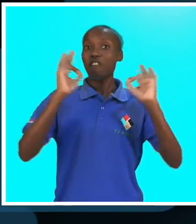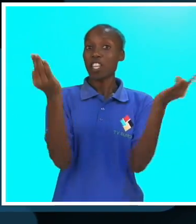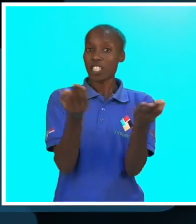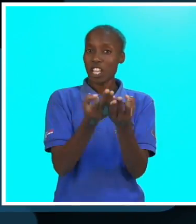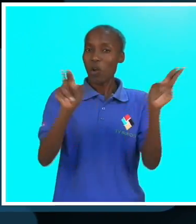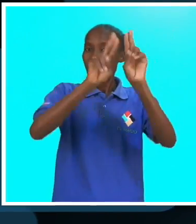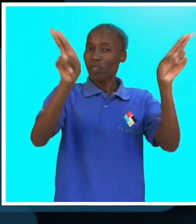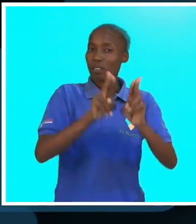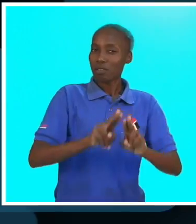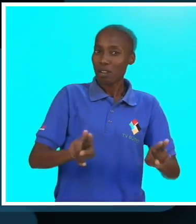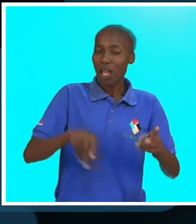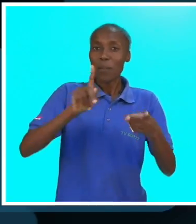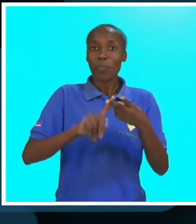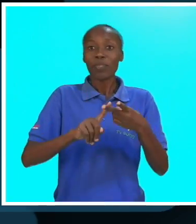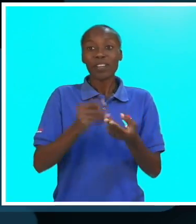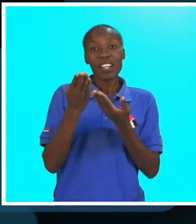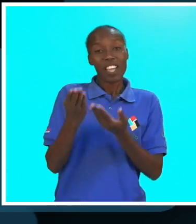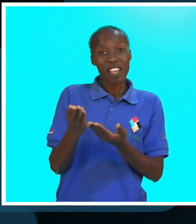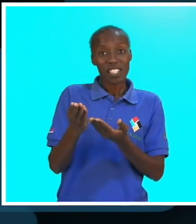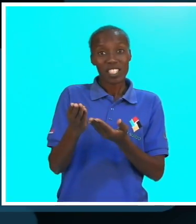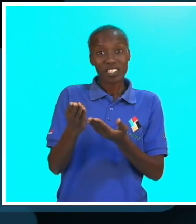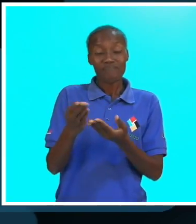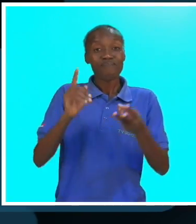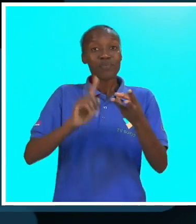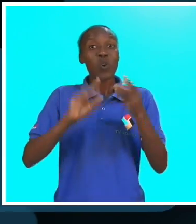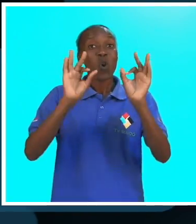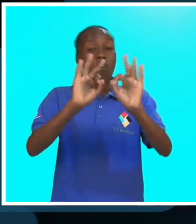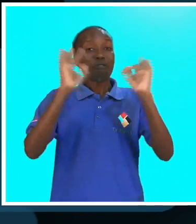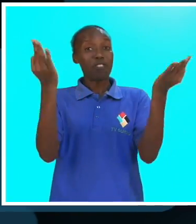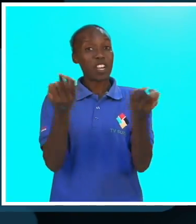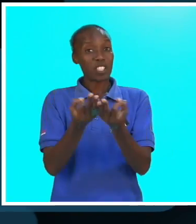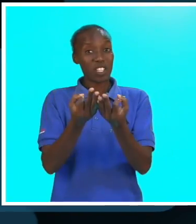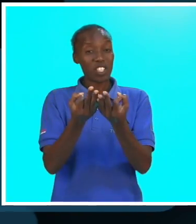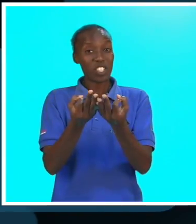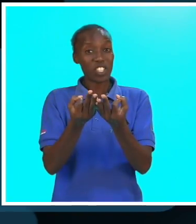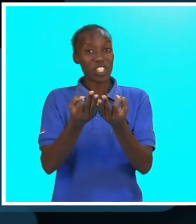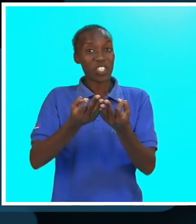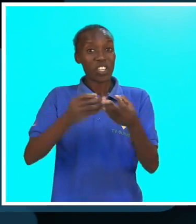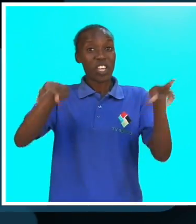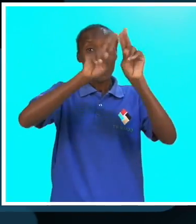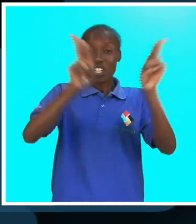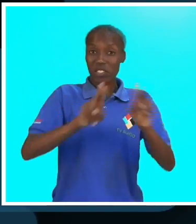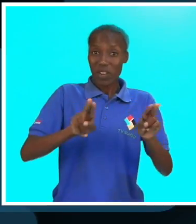da modalidade ou federações internacionais da deficiência.